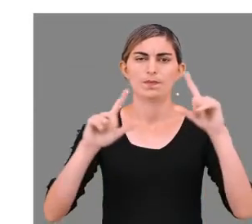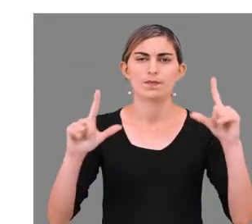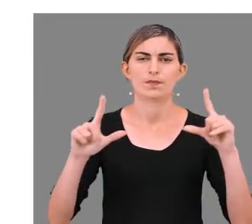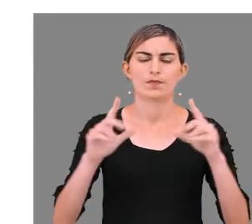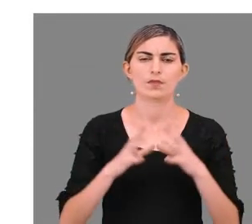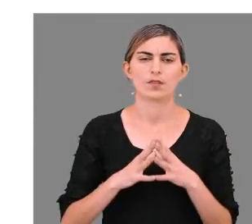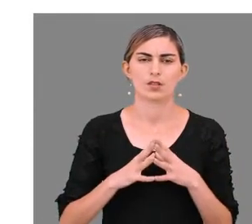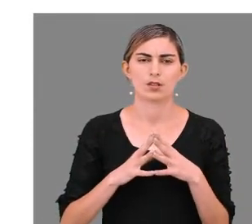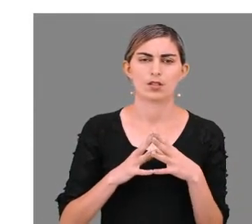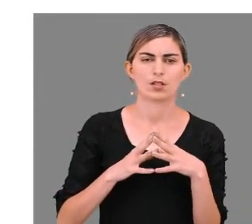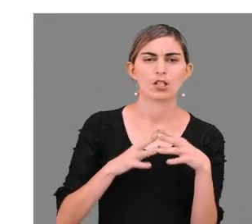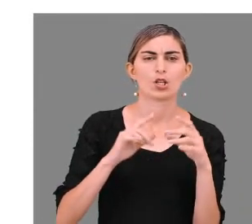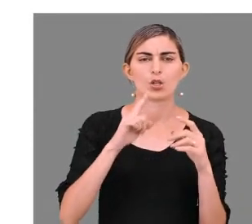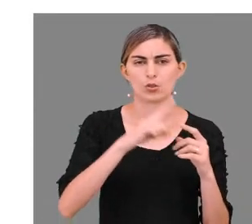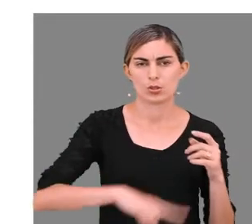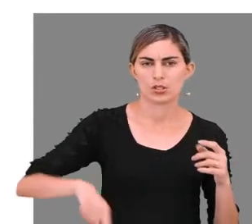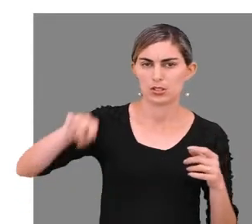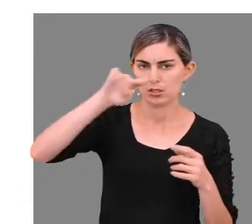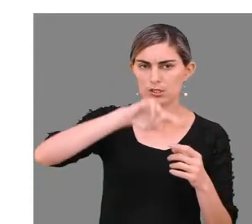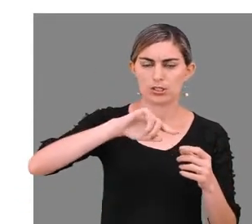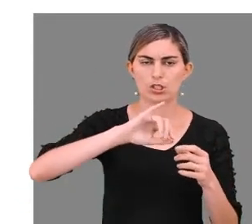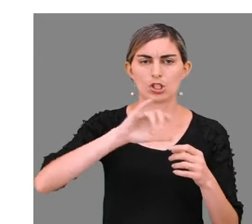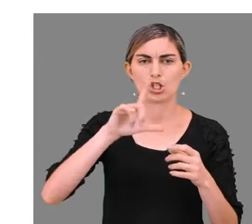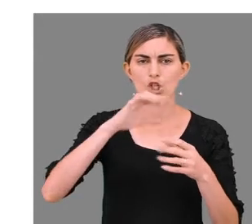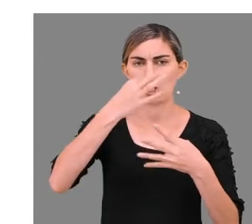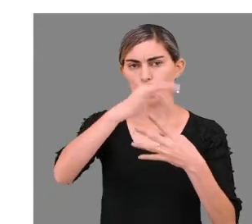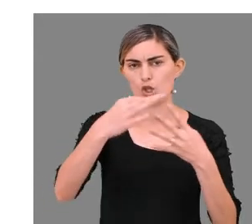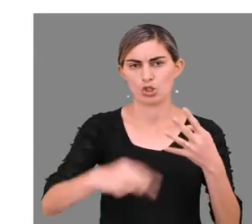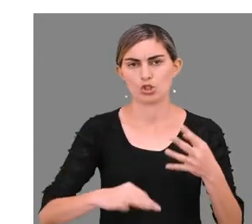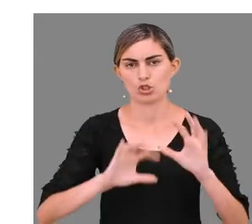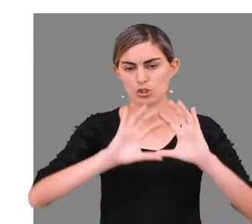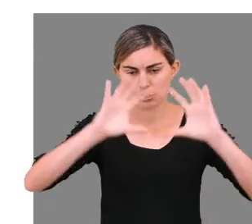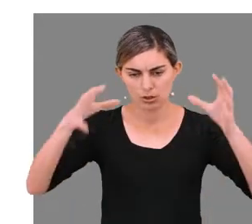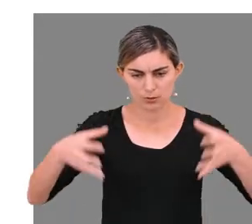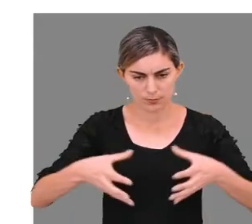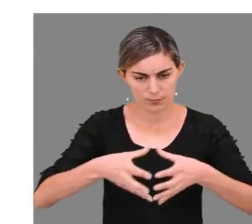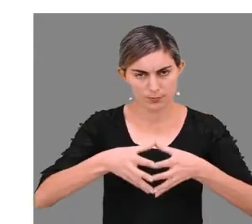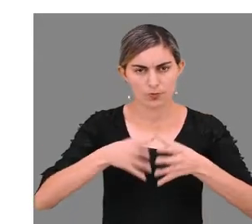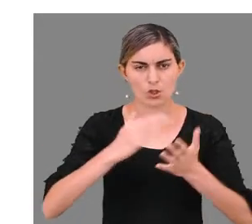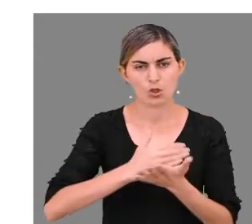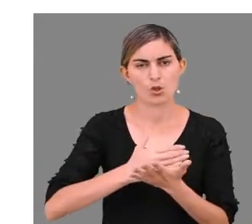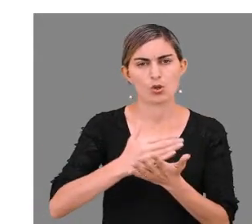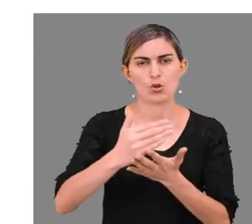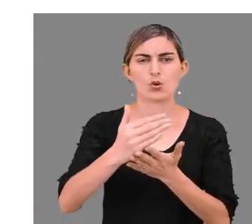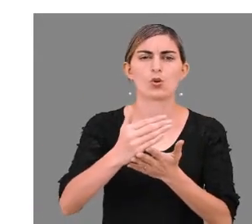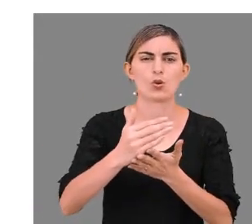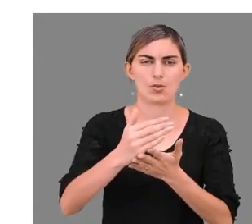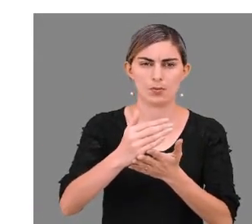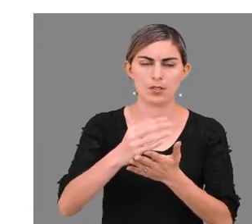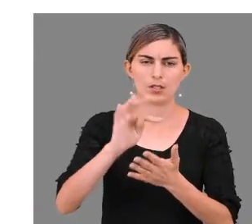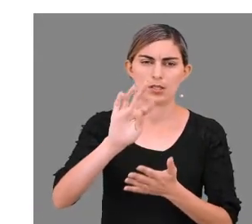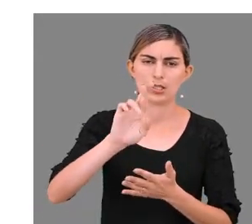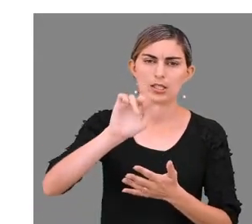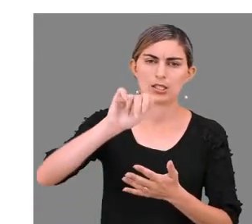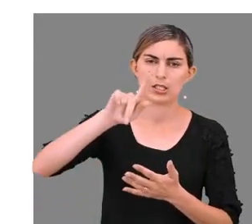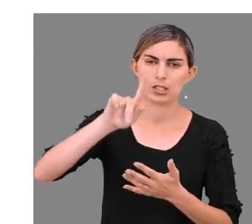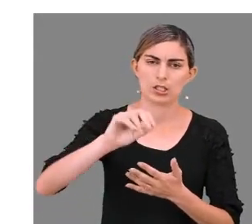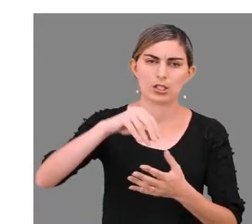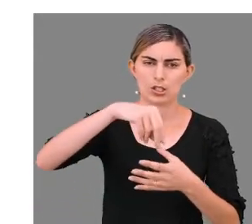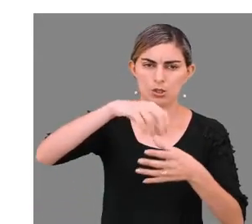o ciclo da logística integrada, que ela começa com a plantação do trigo